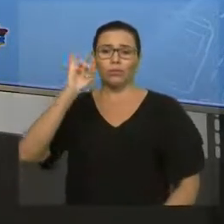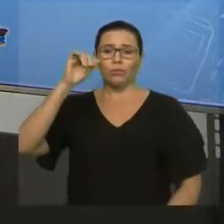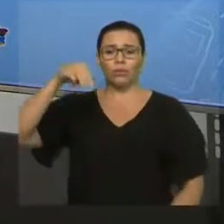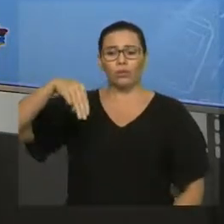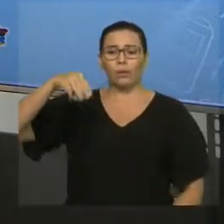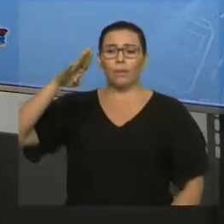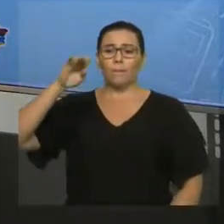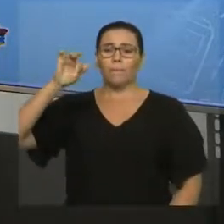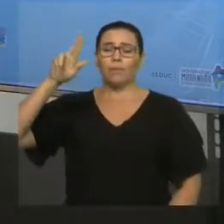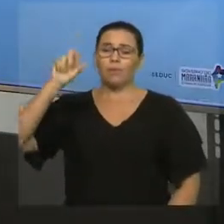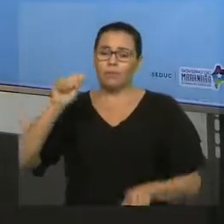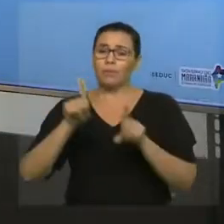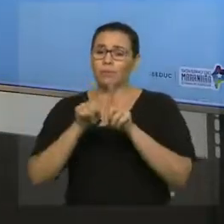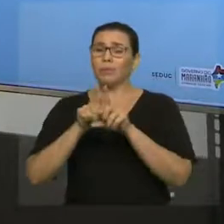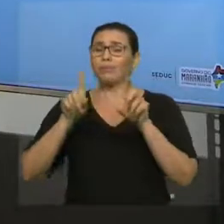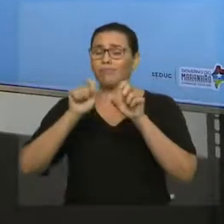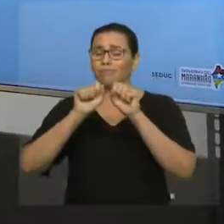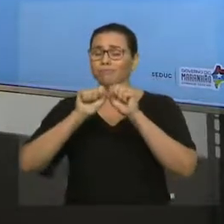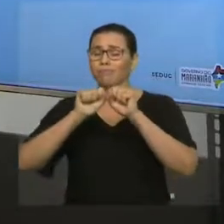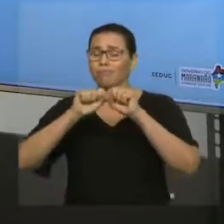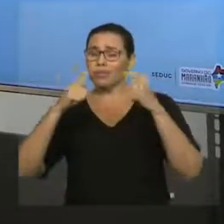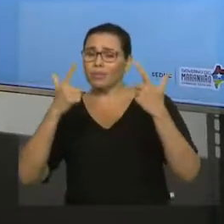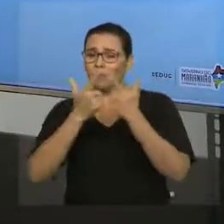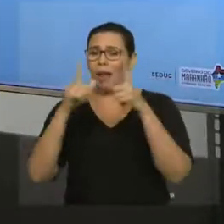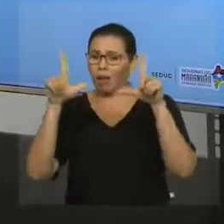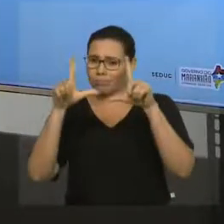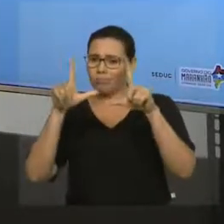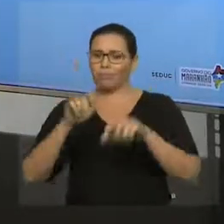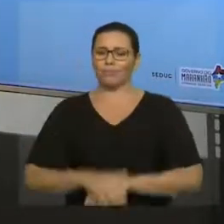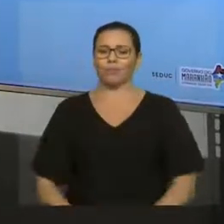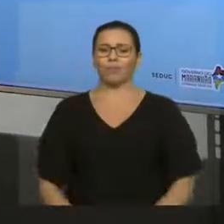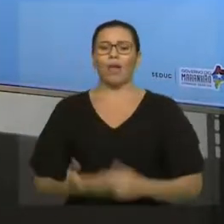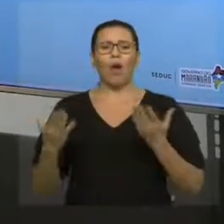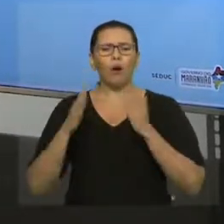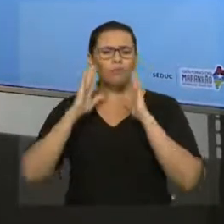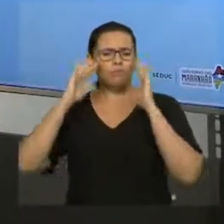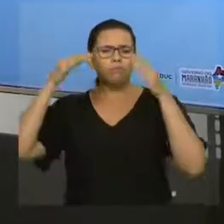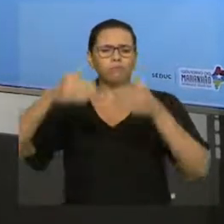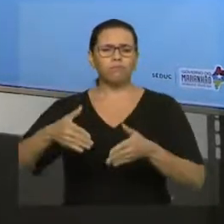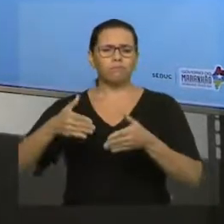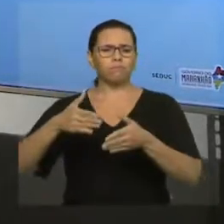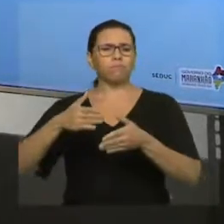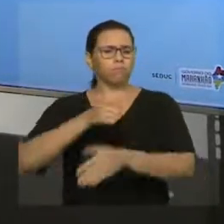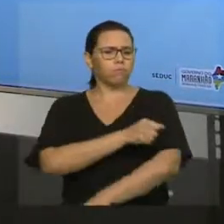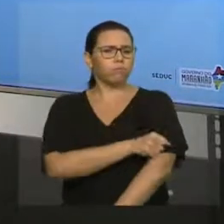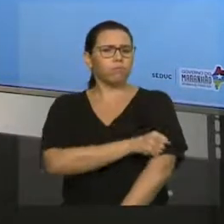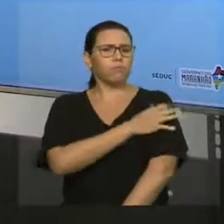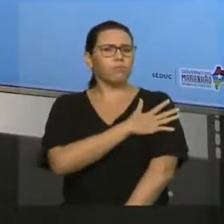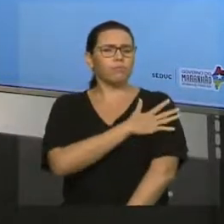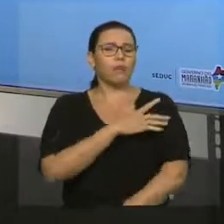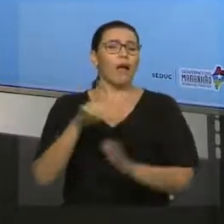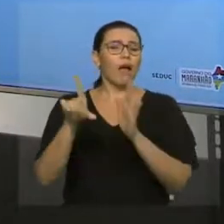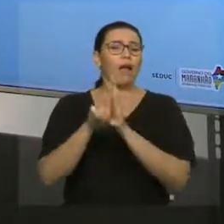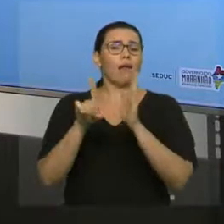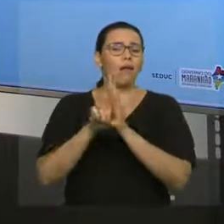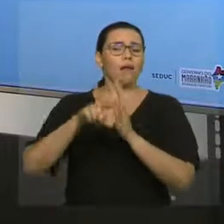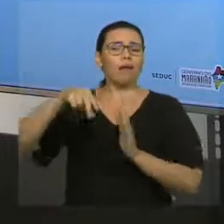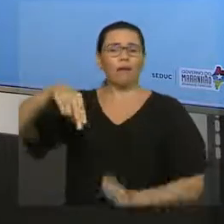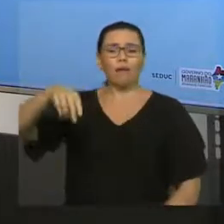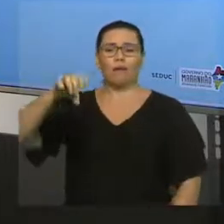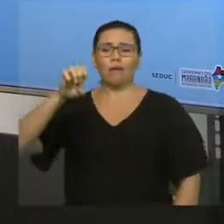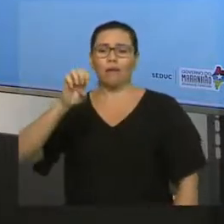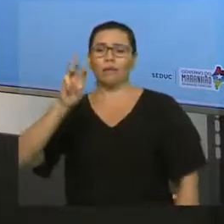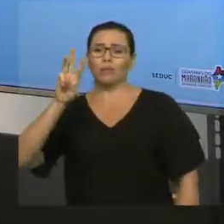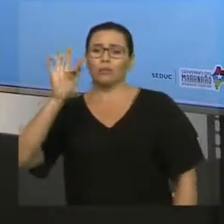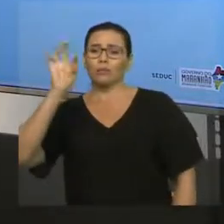acontece? A gente vai trabalhar hoje uma aula voltada para o ensino fundamental, né? Que são as leis de Newton, que é a parte da dinâmica, que também